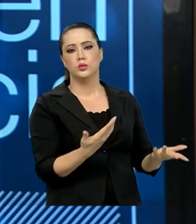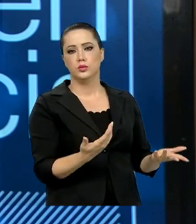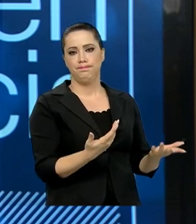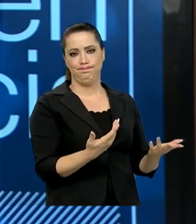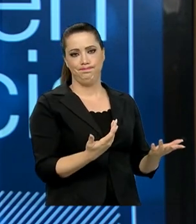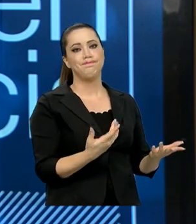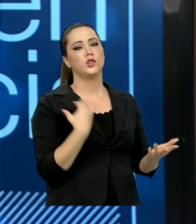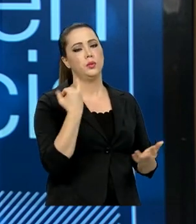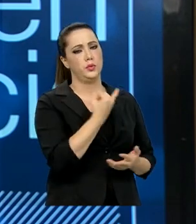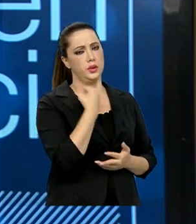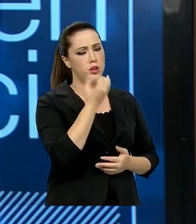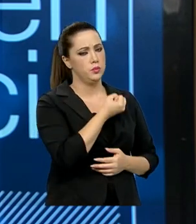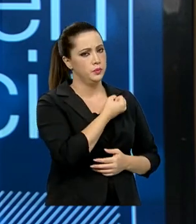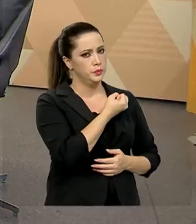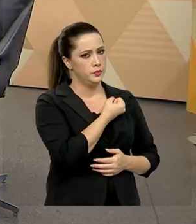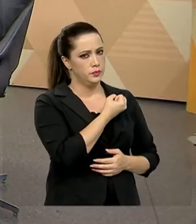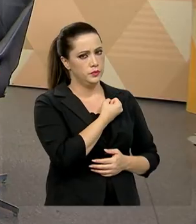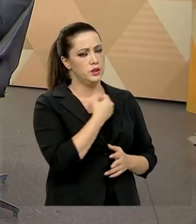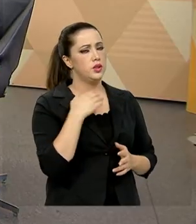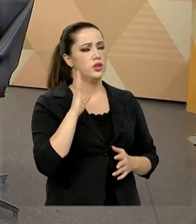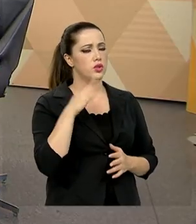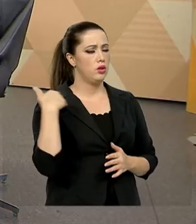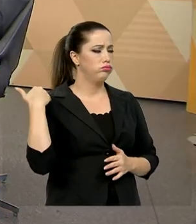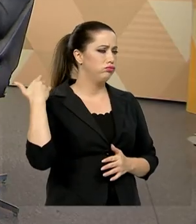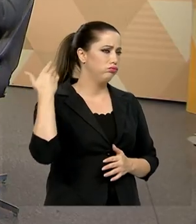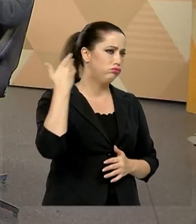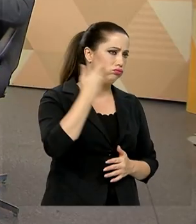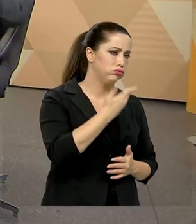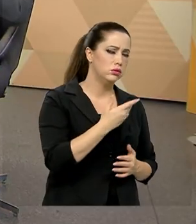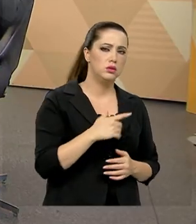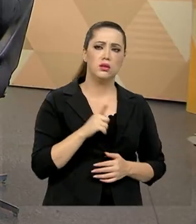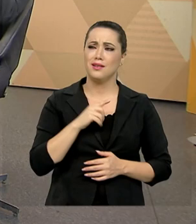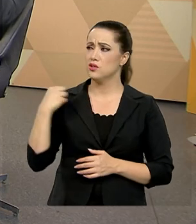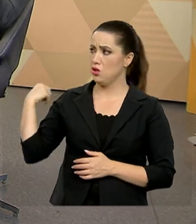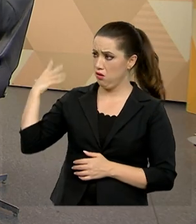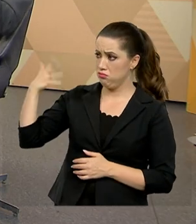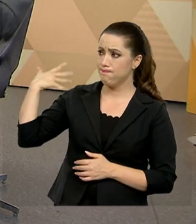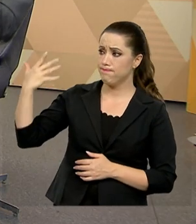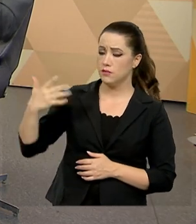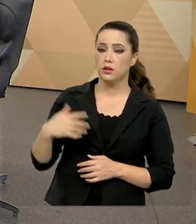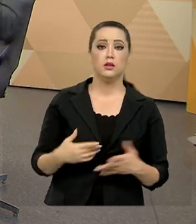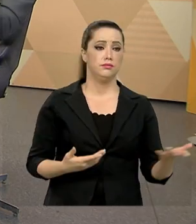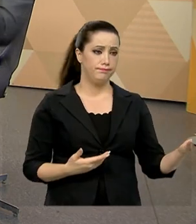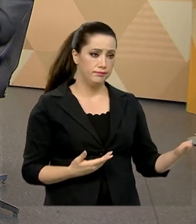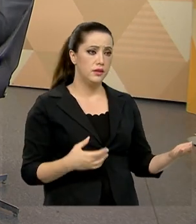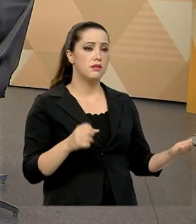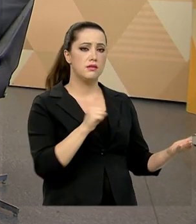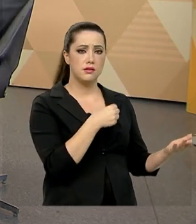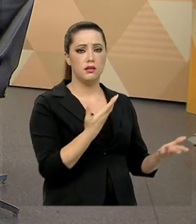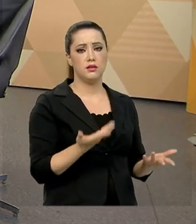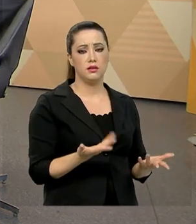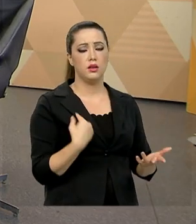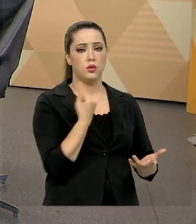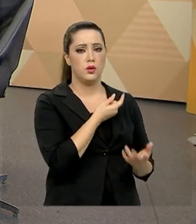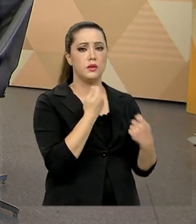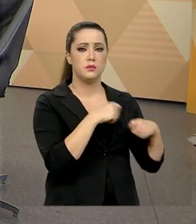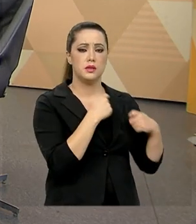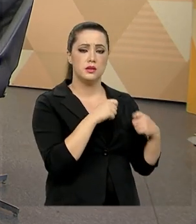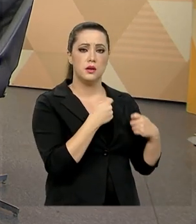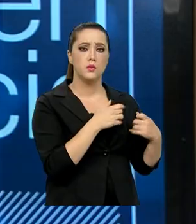produzido no país. Que vem sendo acumulado há décadas Há décadas. Então, nós precisamos nos apropriar desse conhecimento e